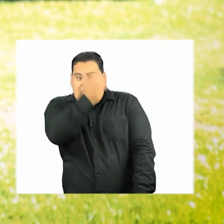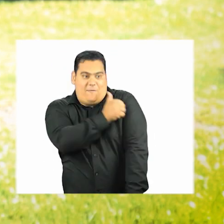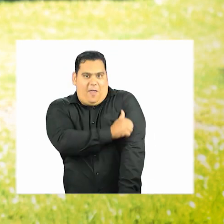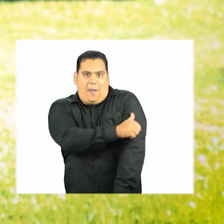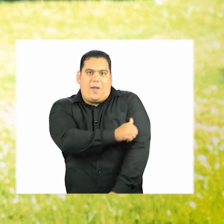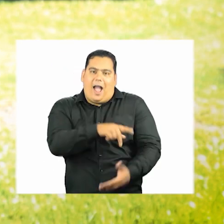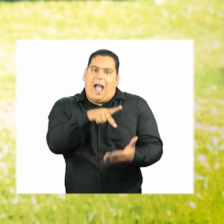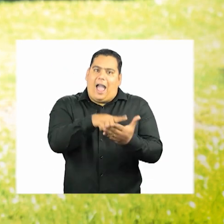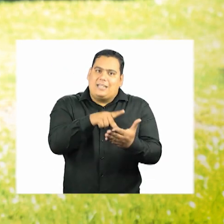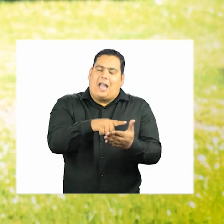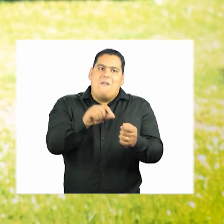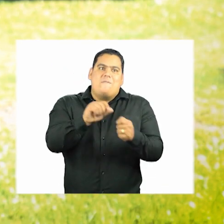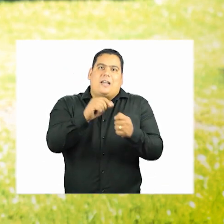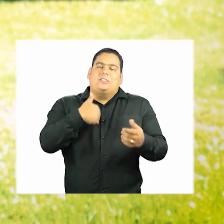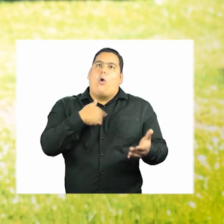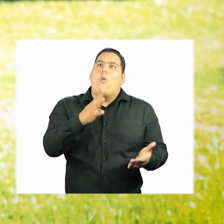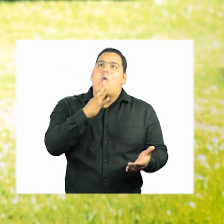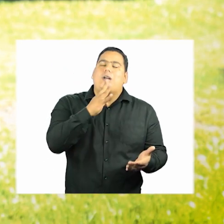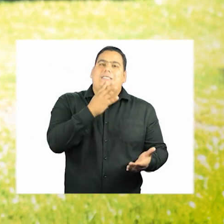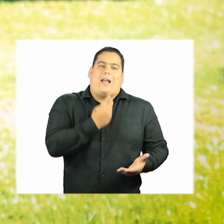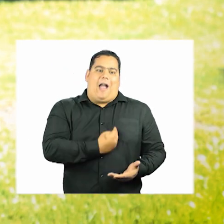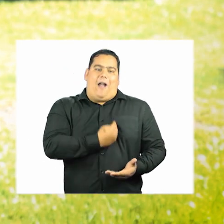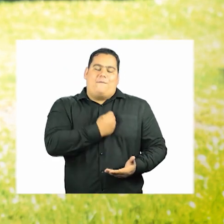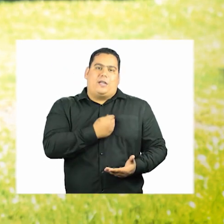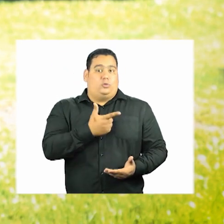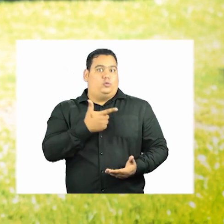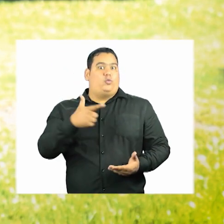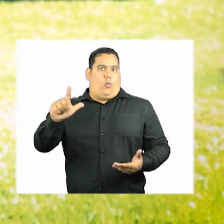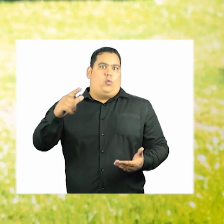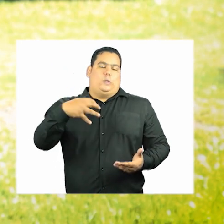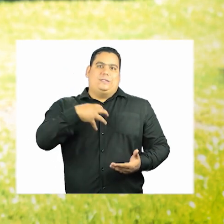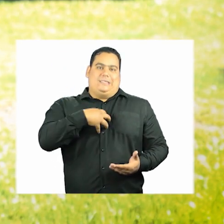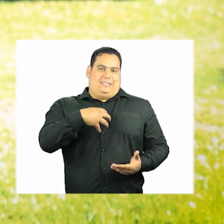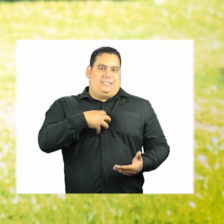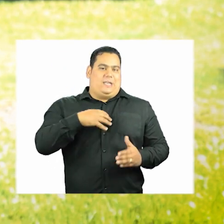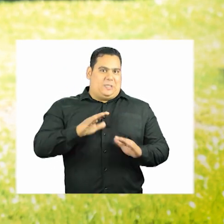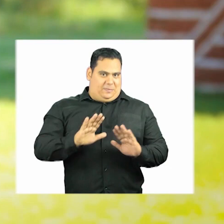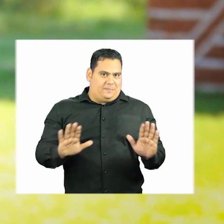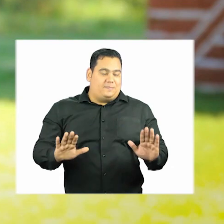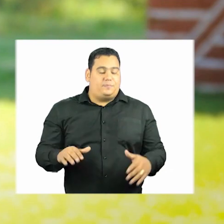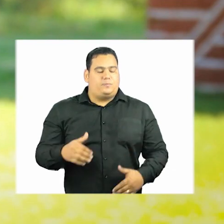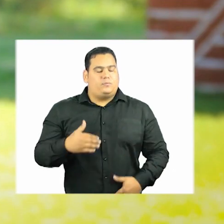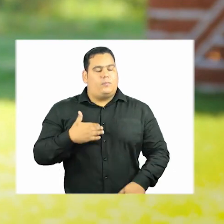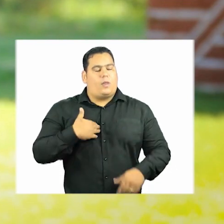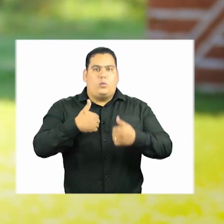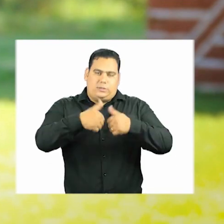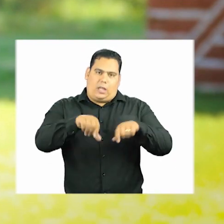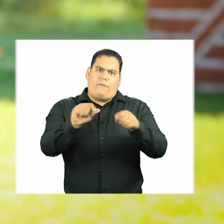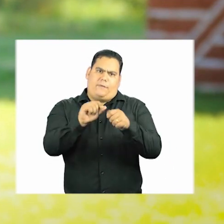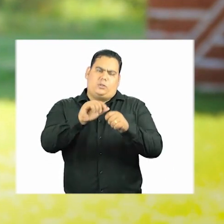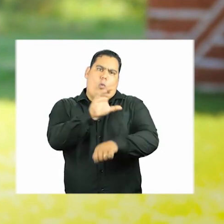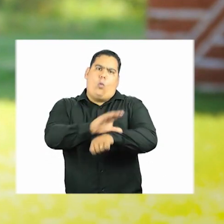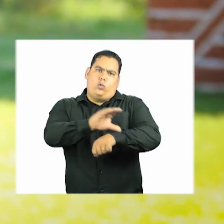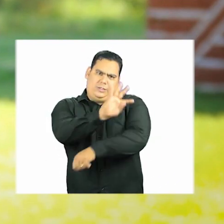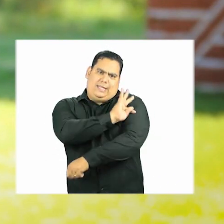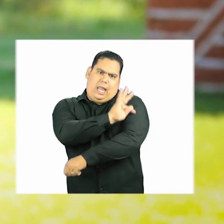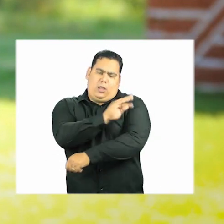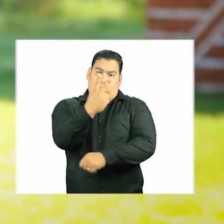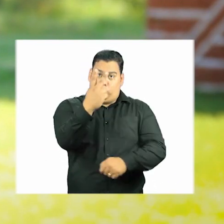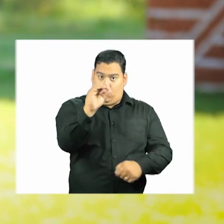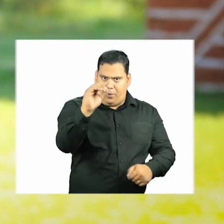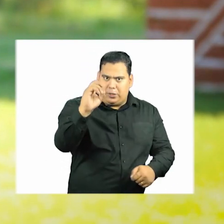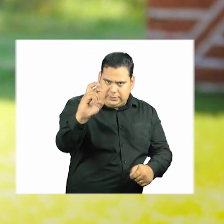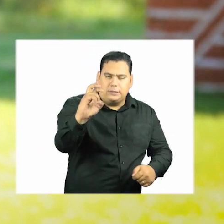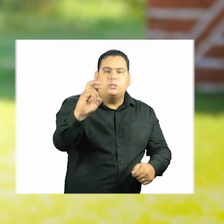A enfermagem na realidade fez eu conhecer a vida de outro olhar. Quando eu estava fazendo técnica ainda,